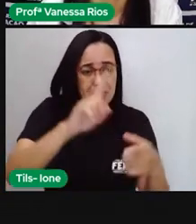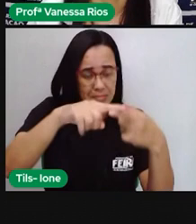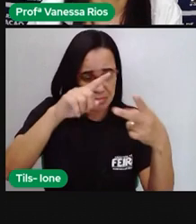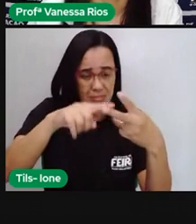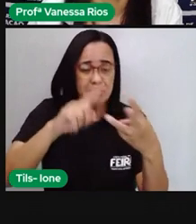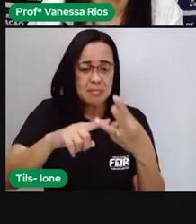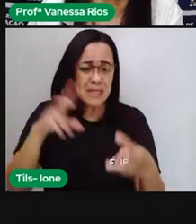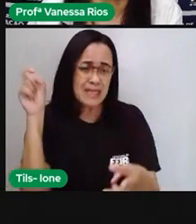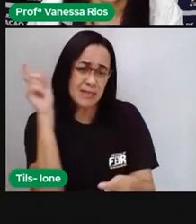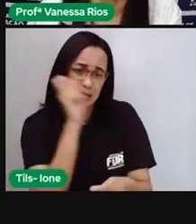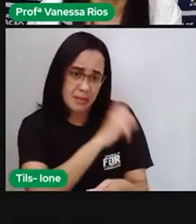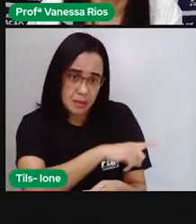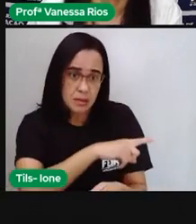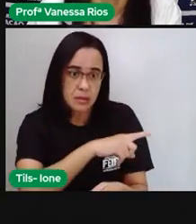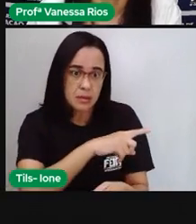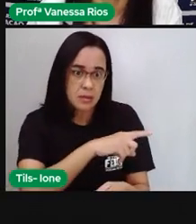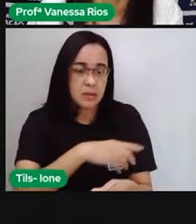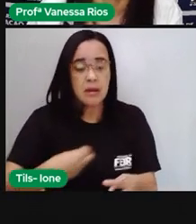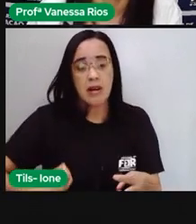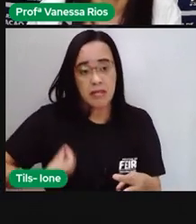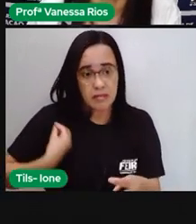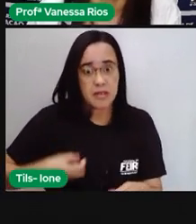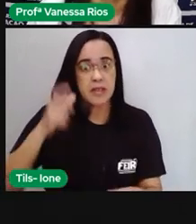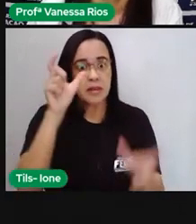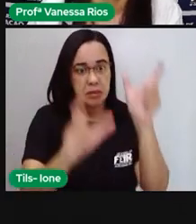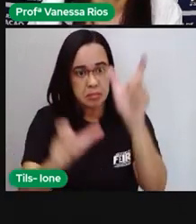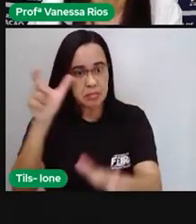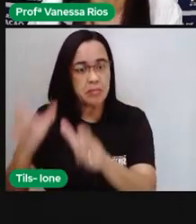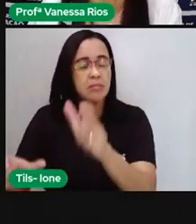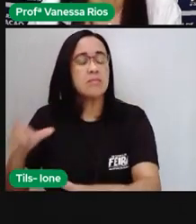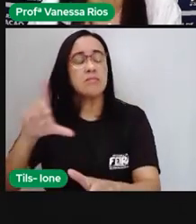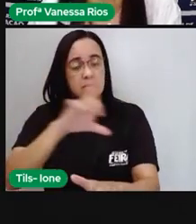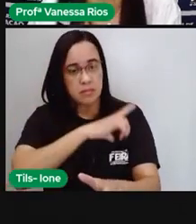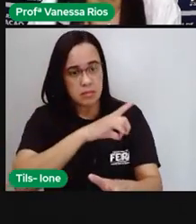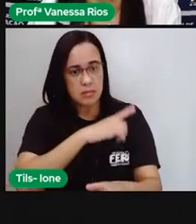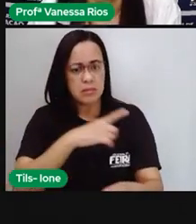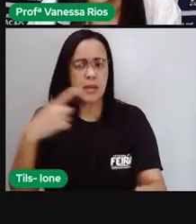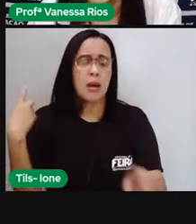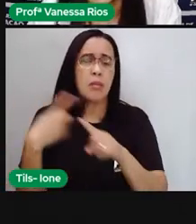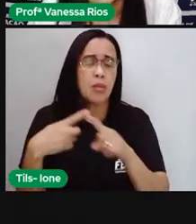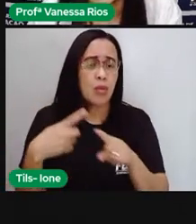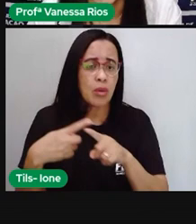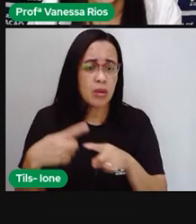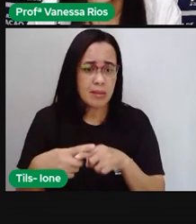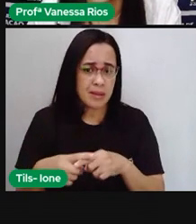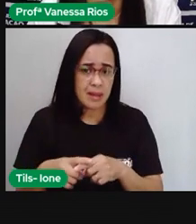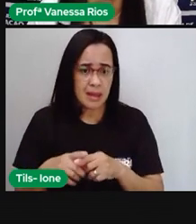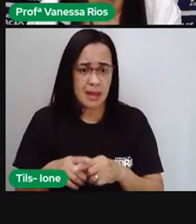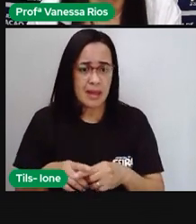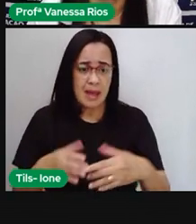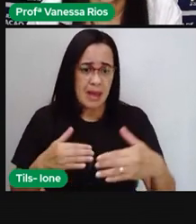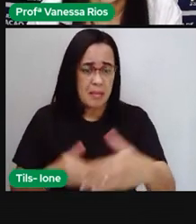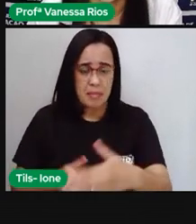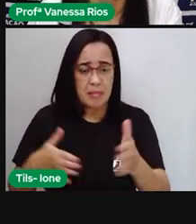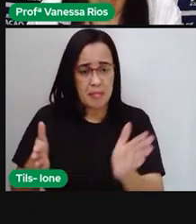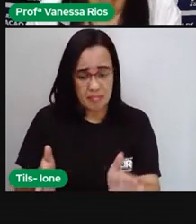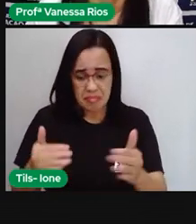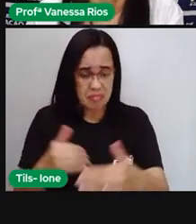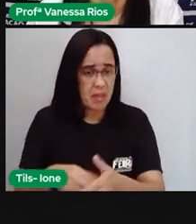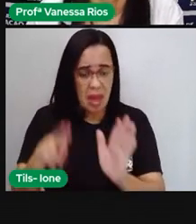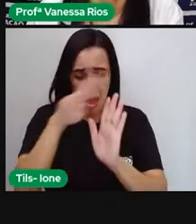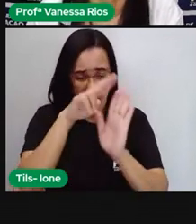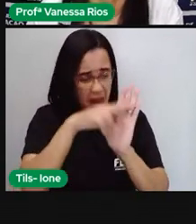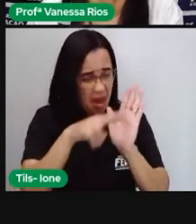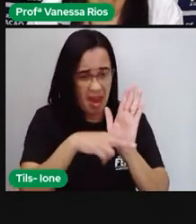dificuldades para a vida de muitas pessoas, por não se enquadrar em padrões que são estabelecidos como ideais.